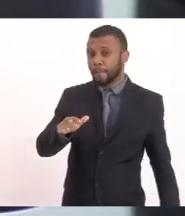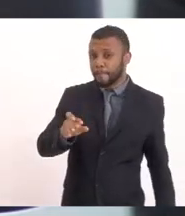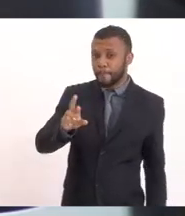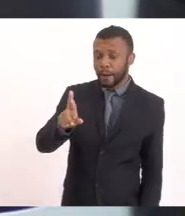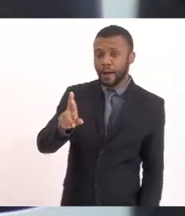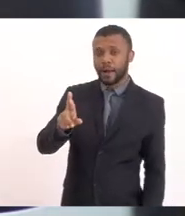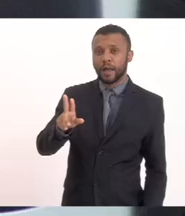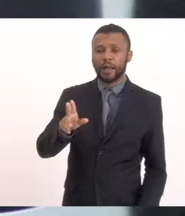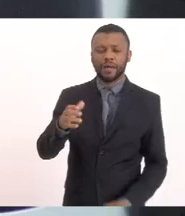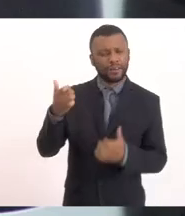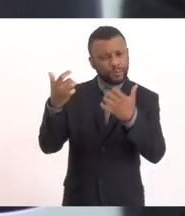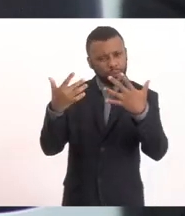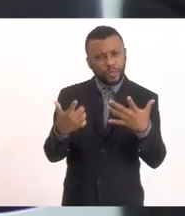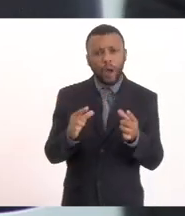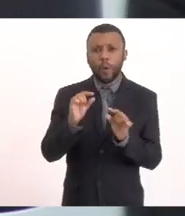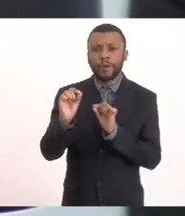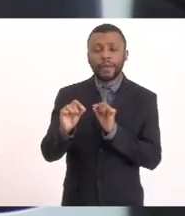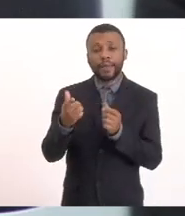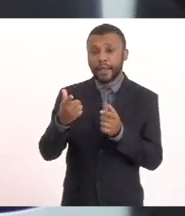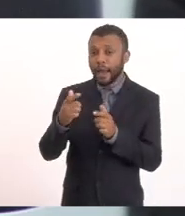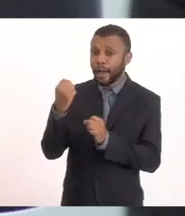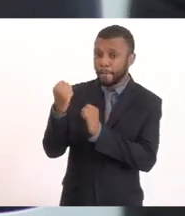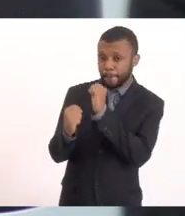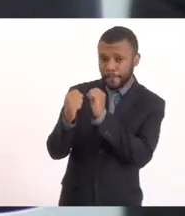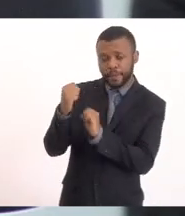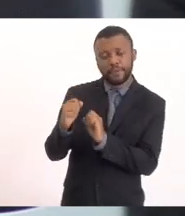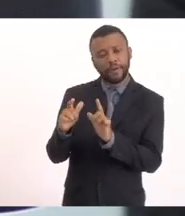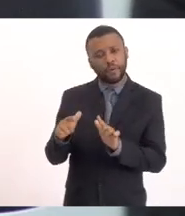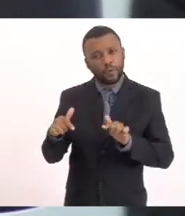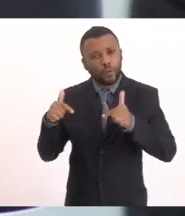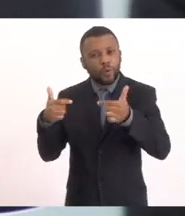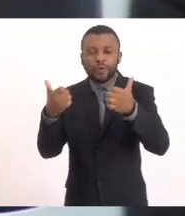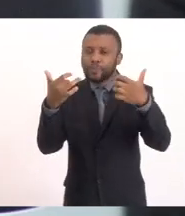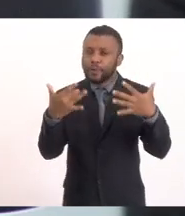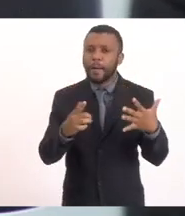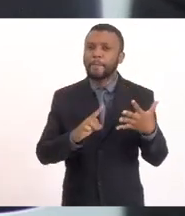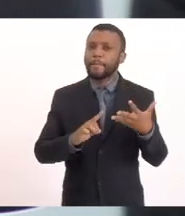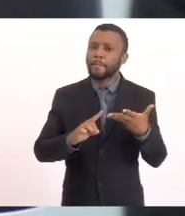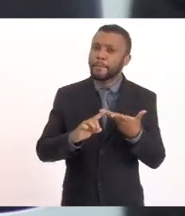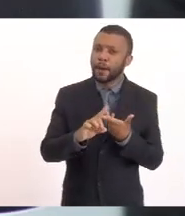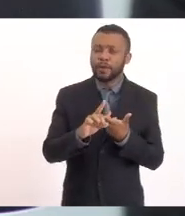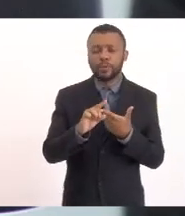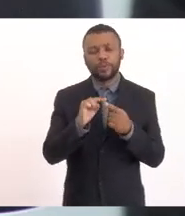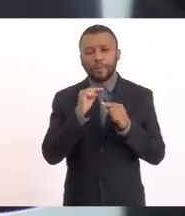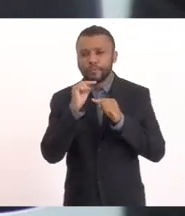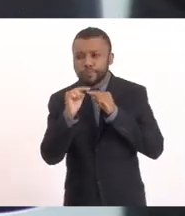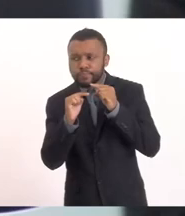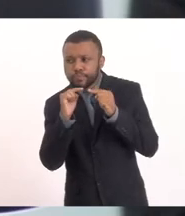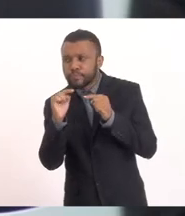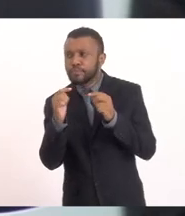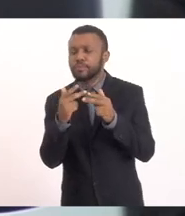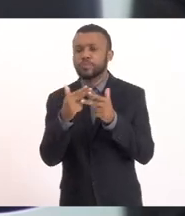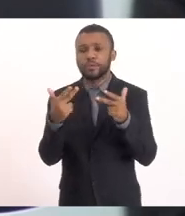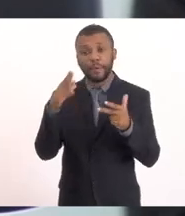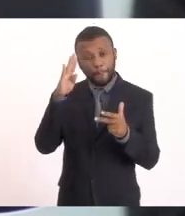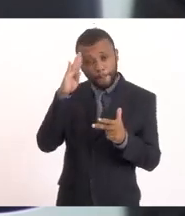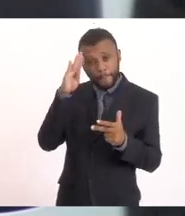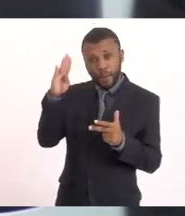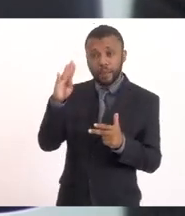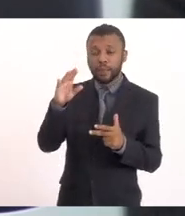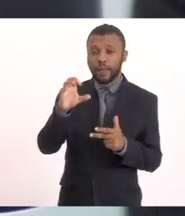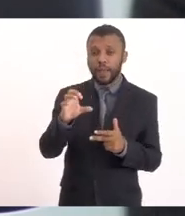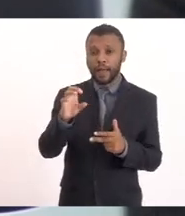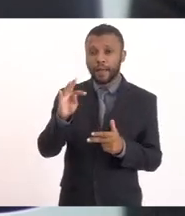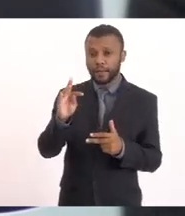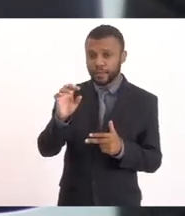Que a concessionária Vem fazendo E explicar também Todos os questionamentos Que a fez hoje Aqui com relação Principalmente A Ete